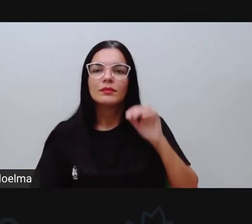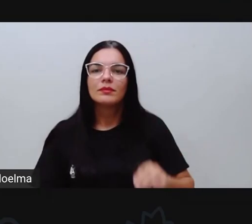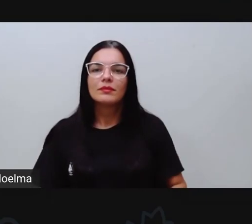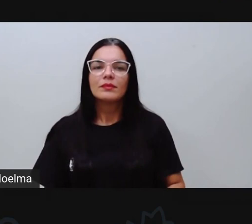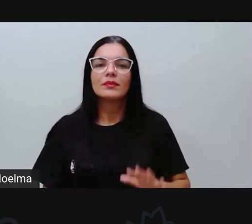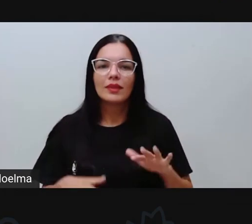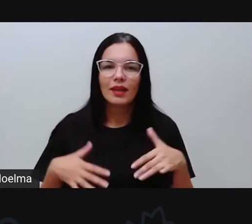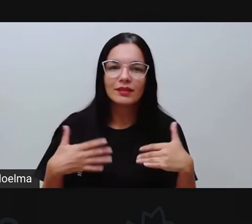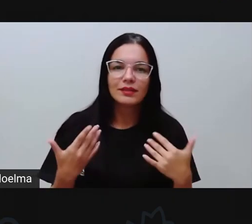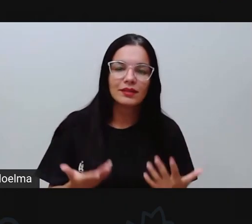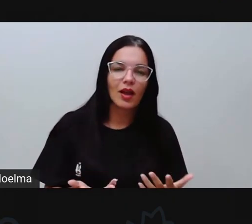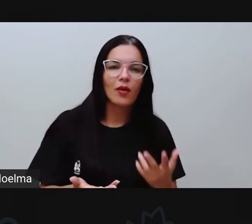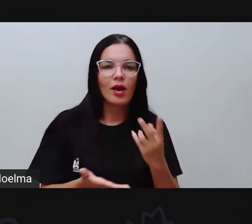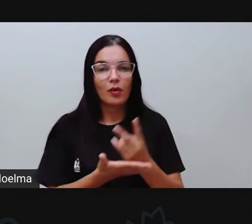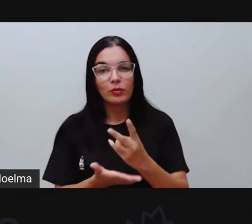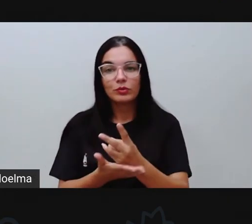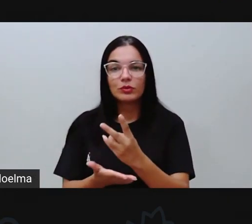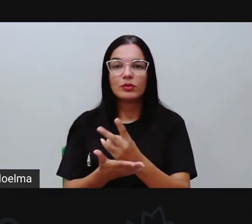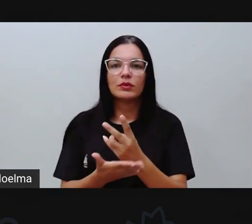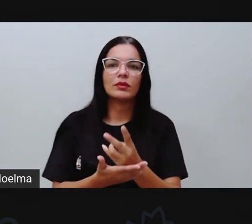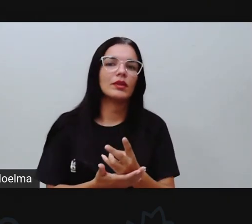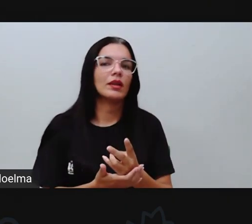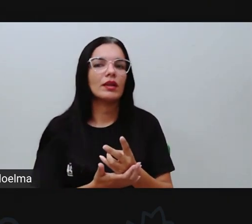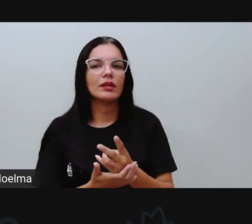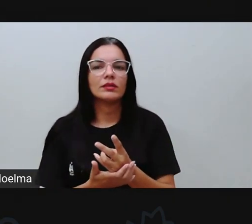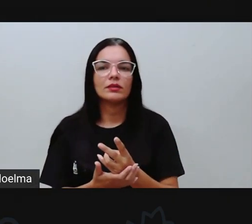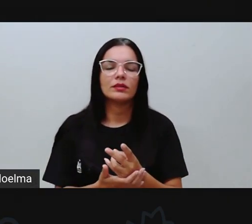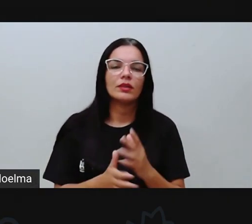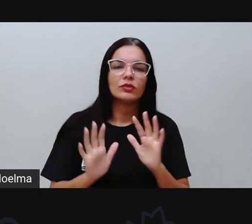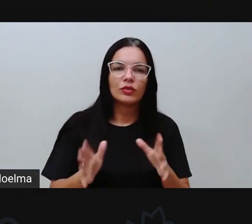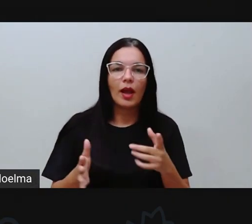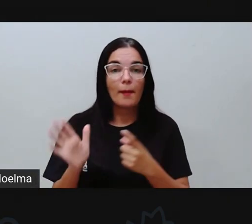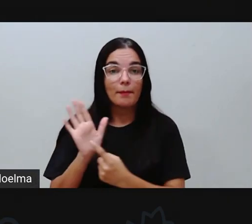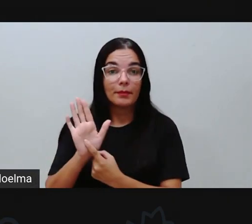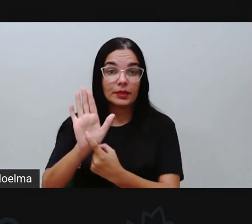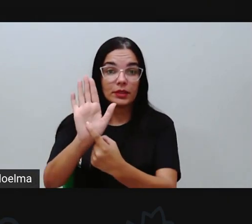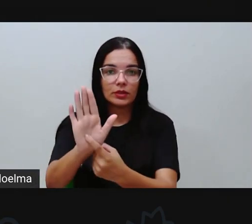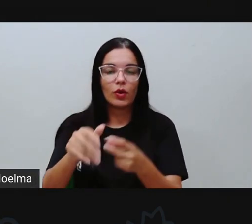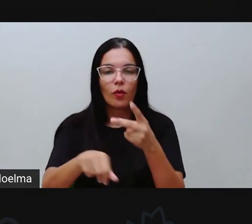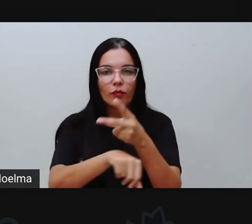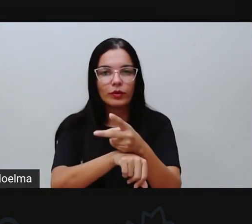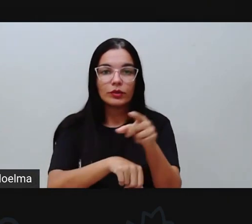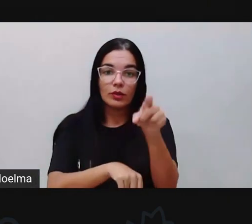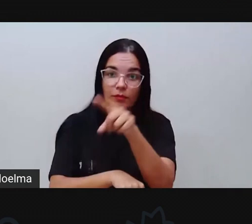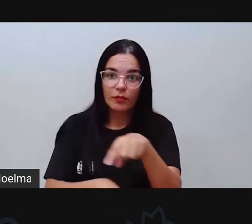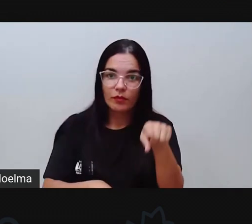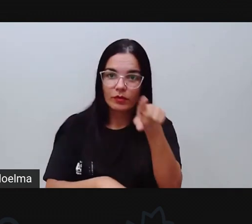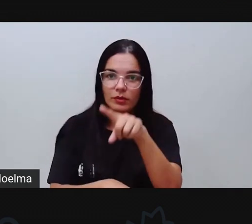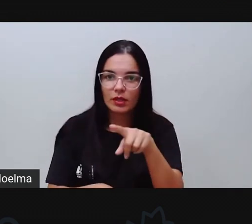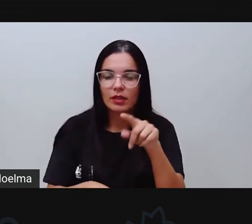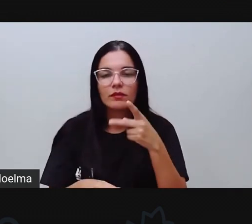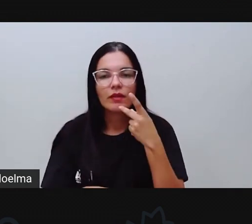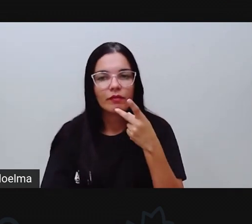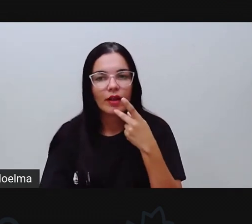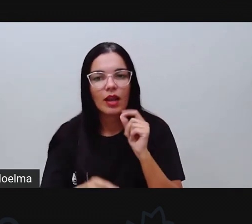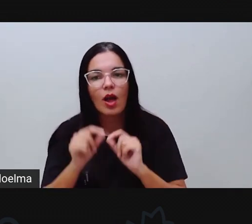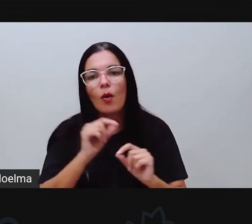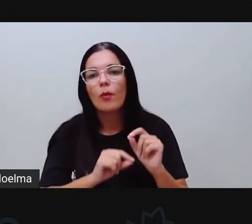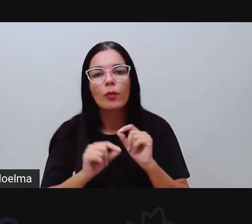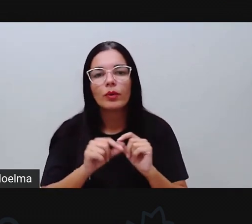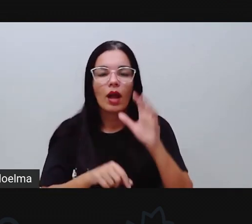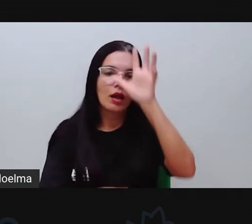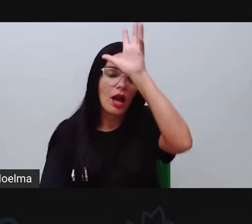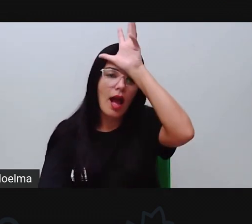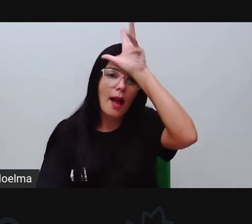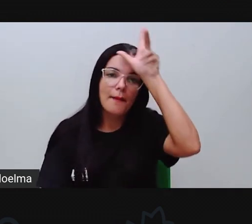E assim a gente dá continuidade aí, eu apresentei esse vídeo aí para vocês, né, que vai falar sobre o que a